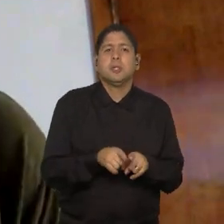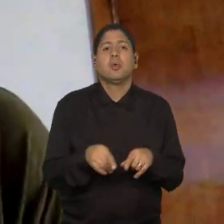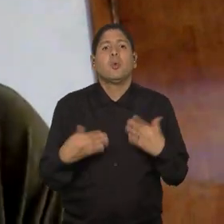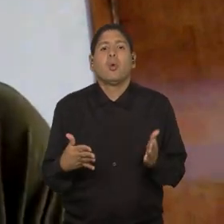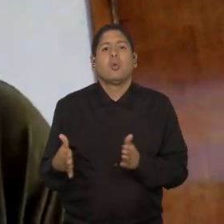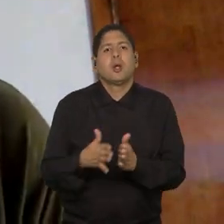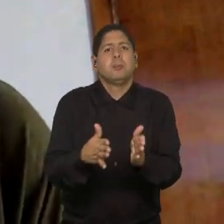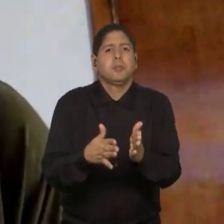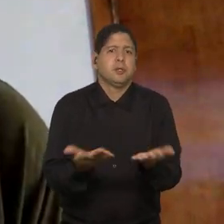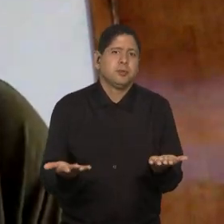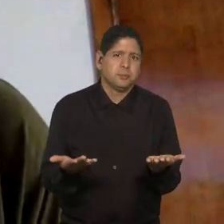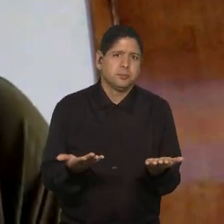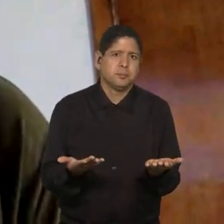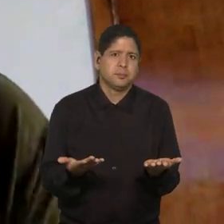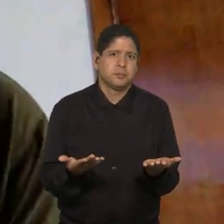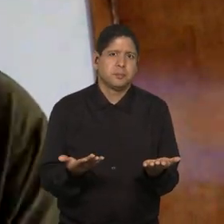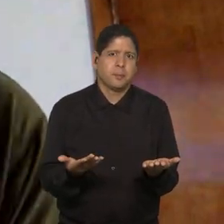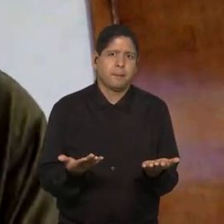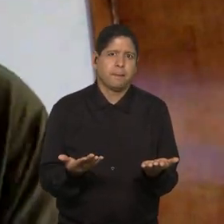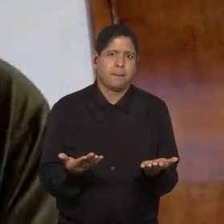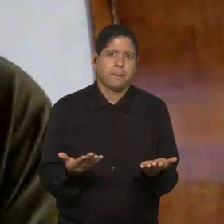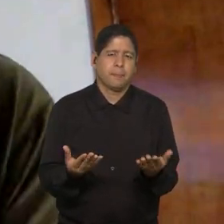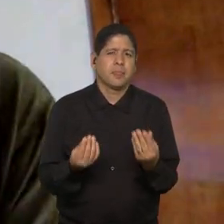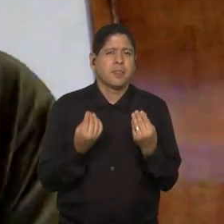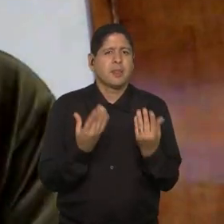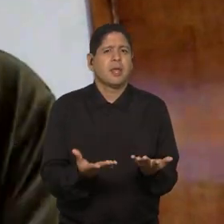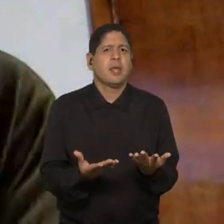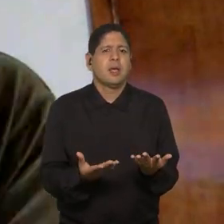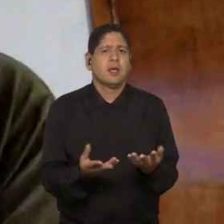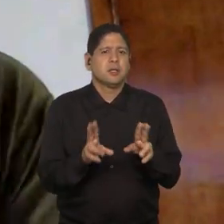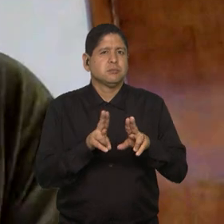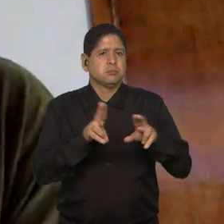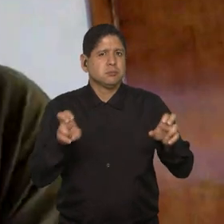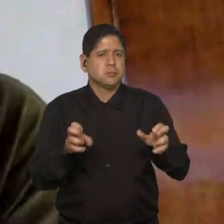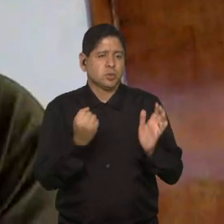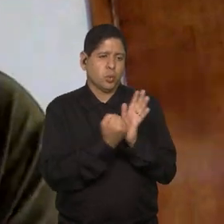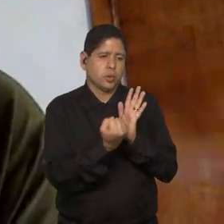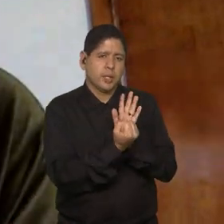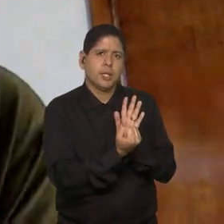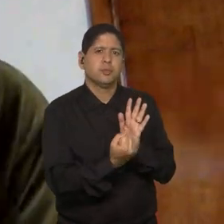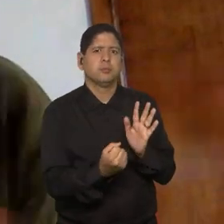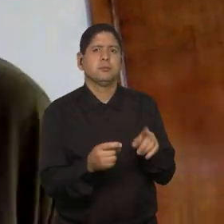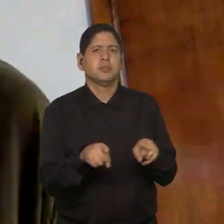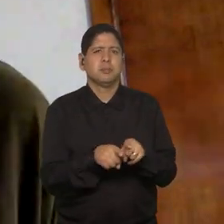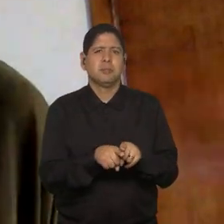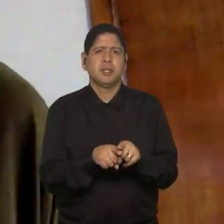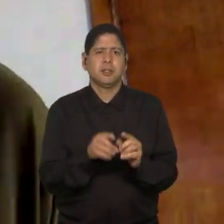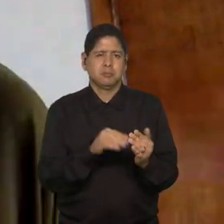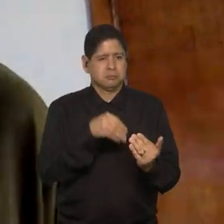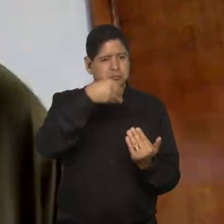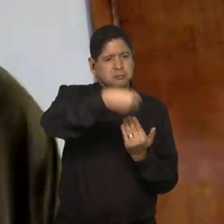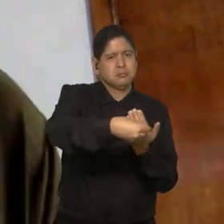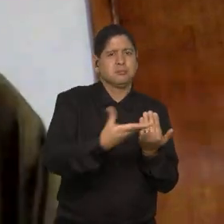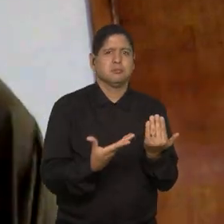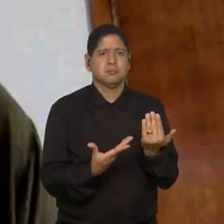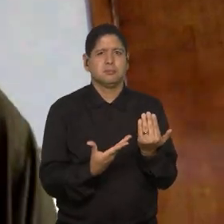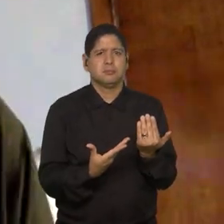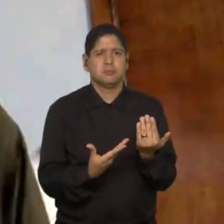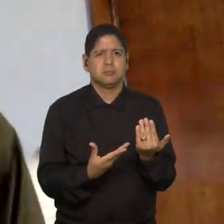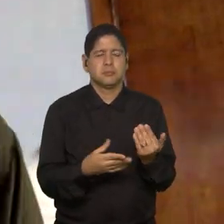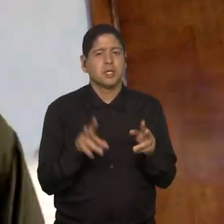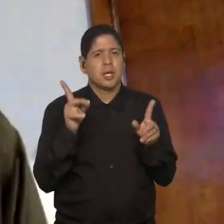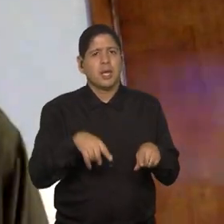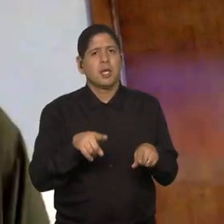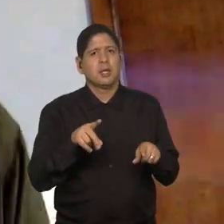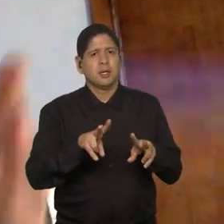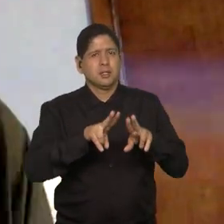caminhos, seja por... para estabelecer, né, as questões do contrato ou do próprio calendário. É uma